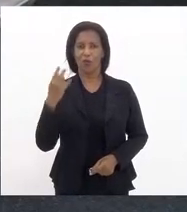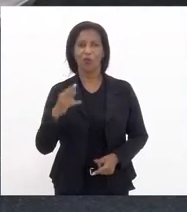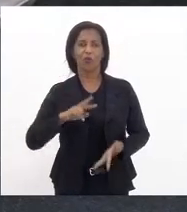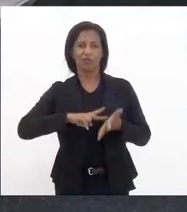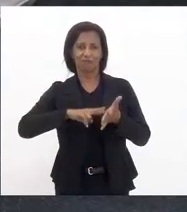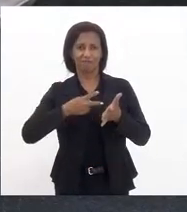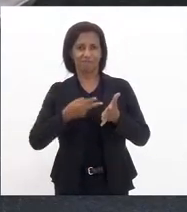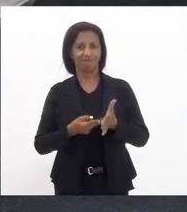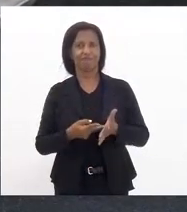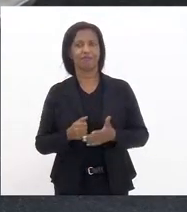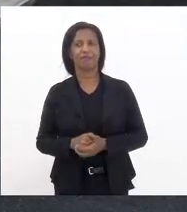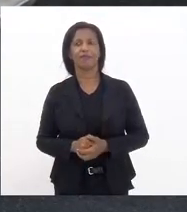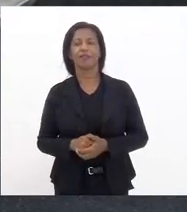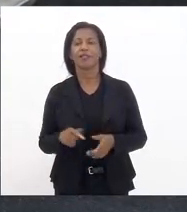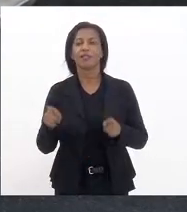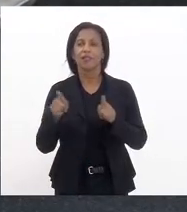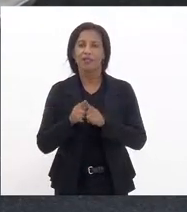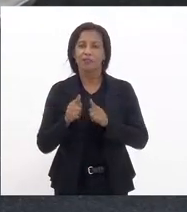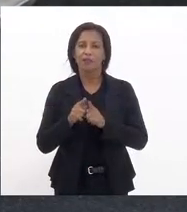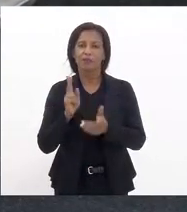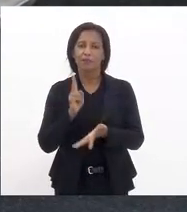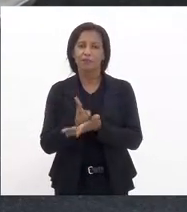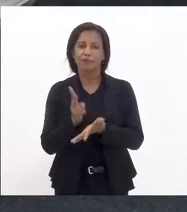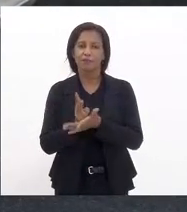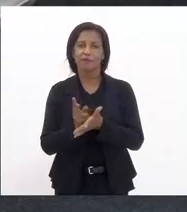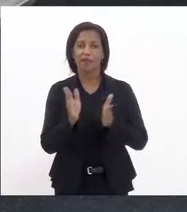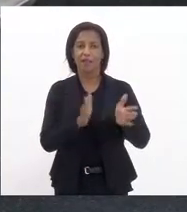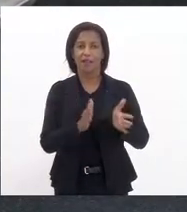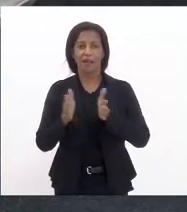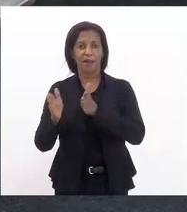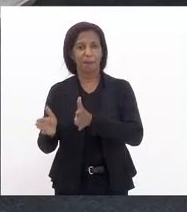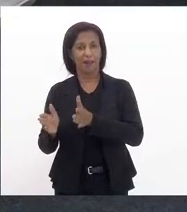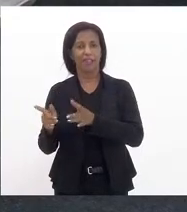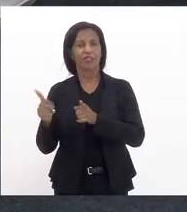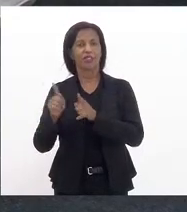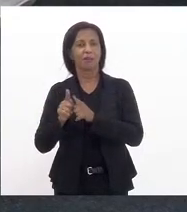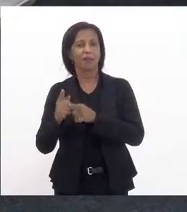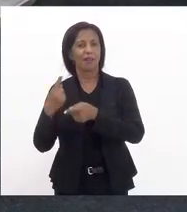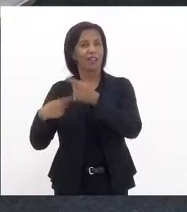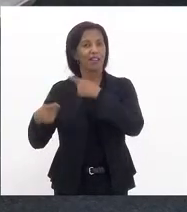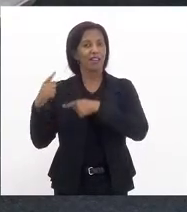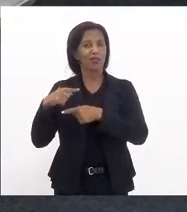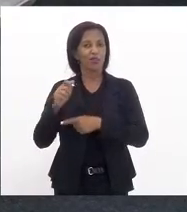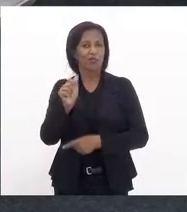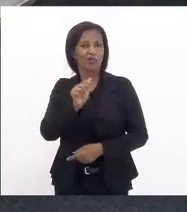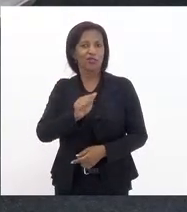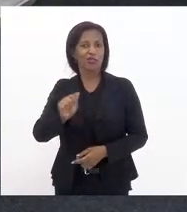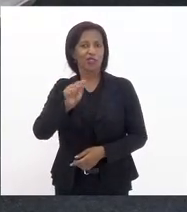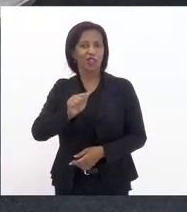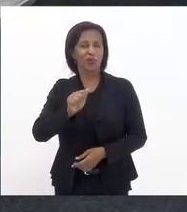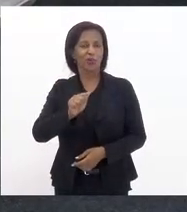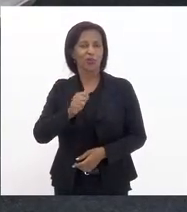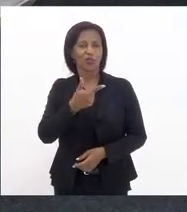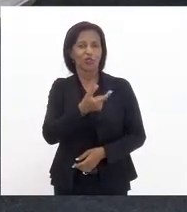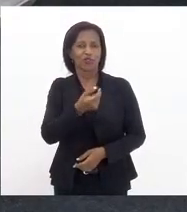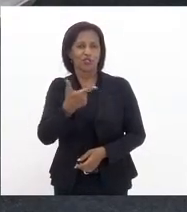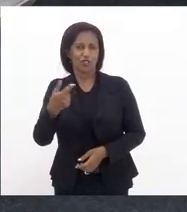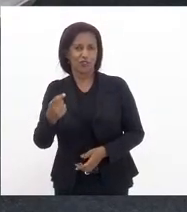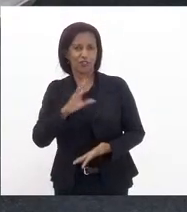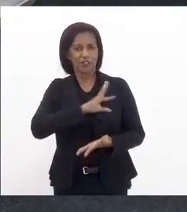remuneração e da mesma forma a parte retroativa a agosto de 2020